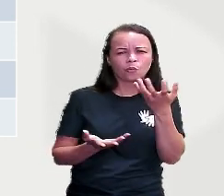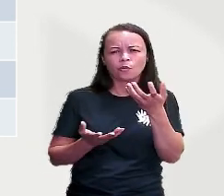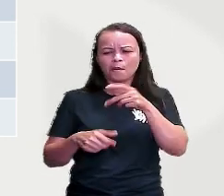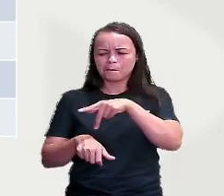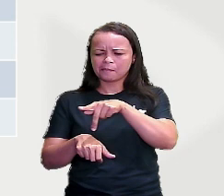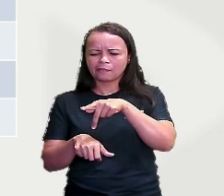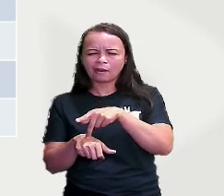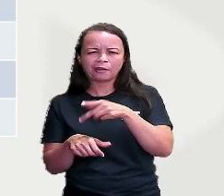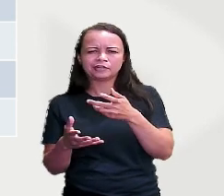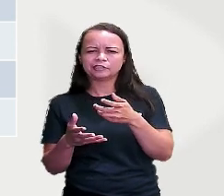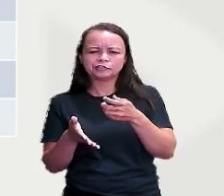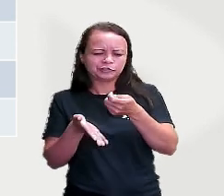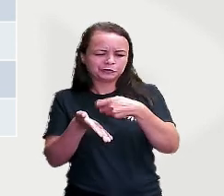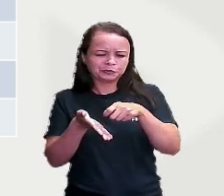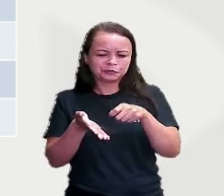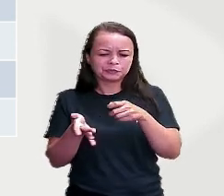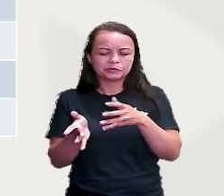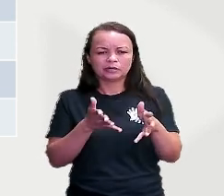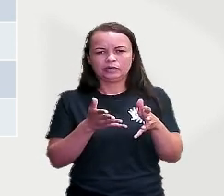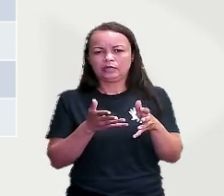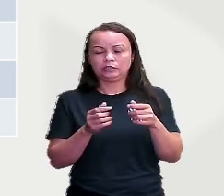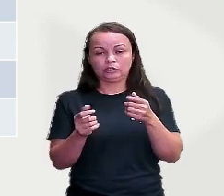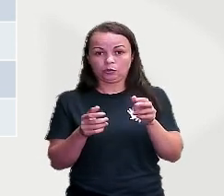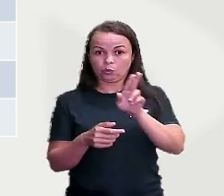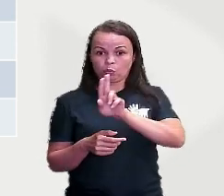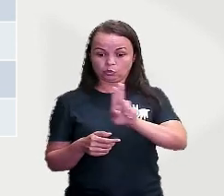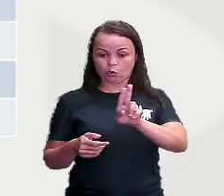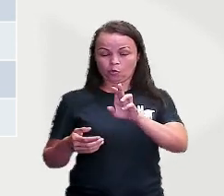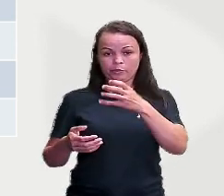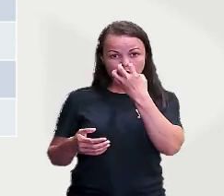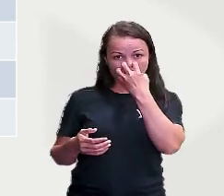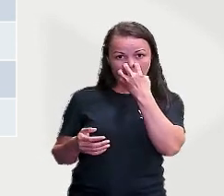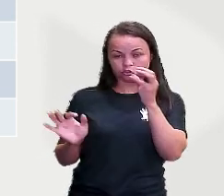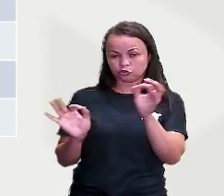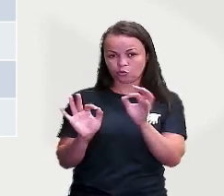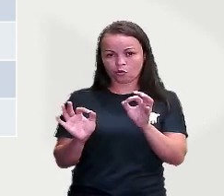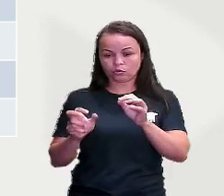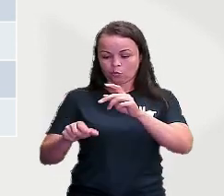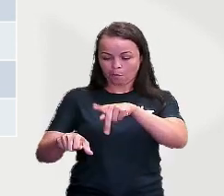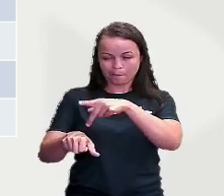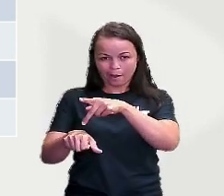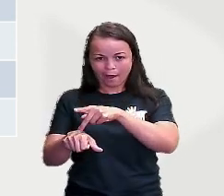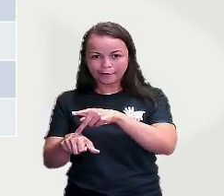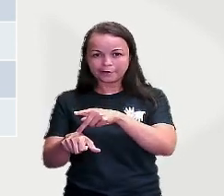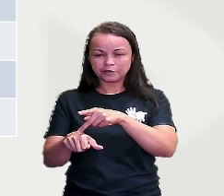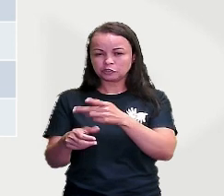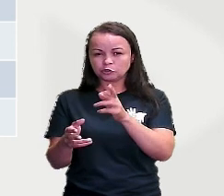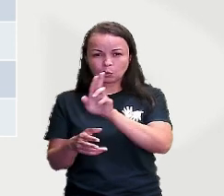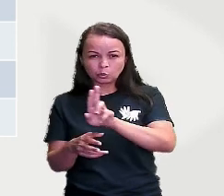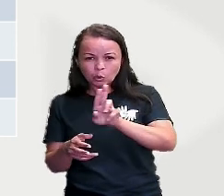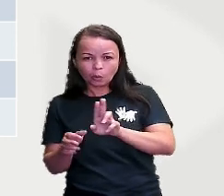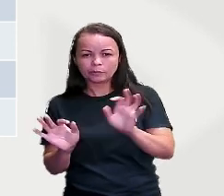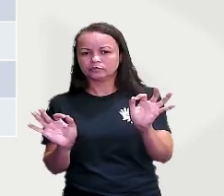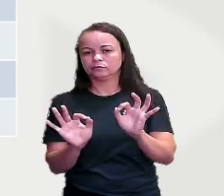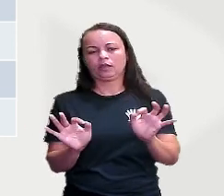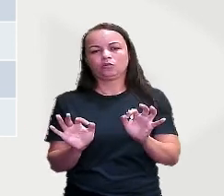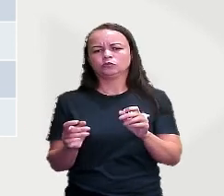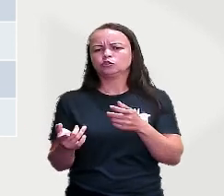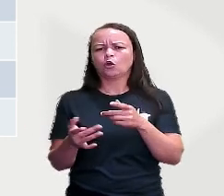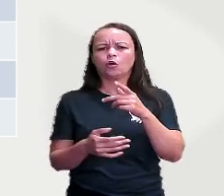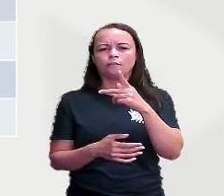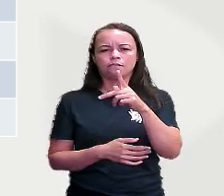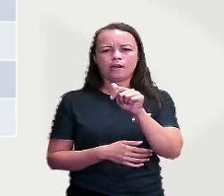escritora. Não estou falando de um cachorro determinado. Não estou falando de um país específico e nem de uma escritora certa. E sim